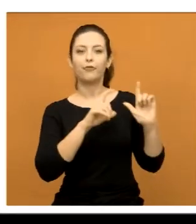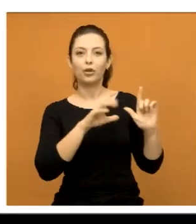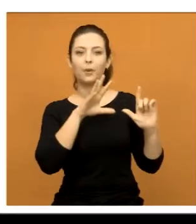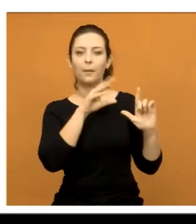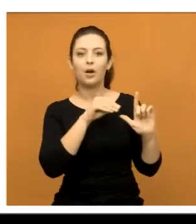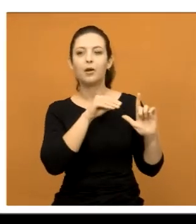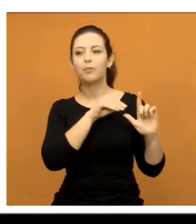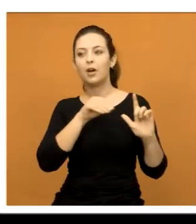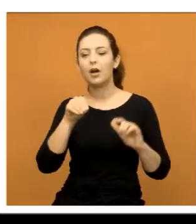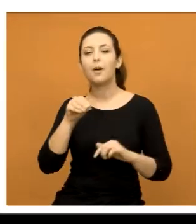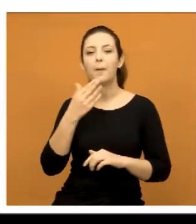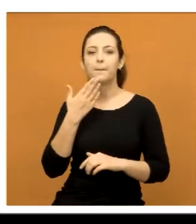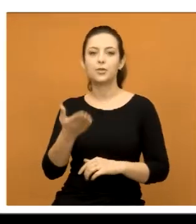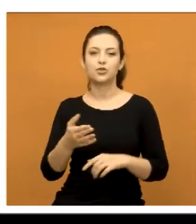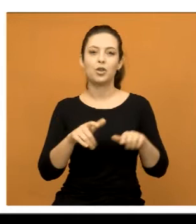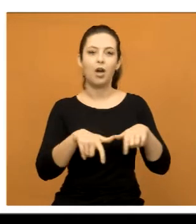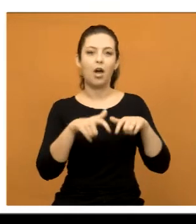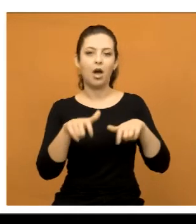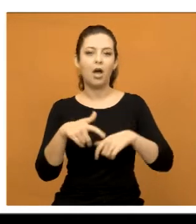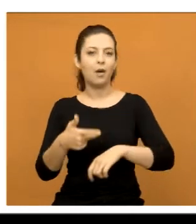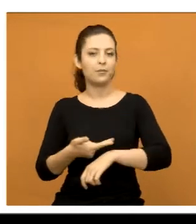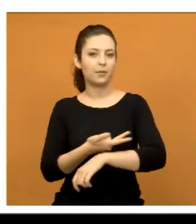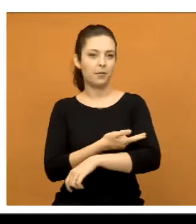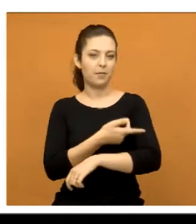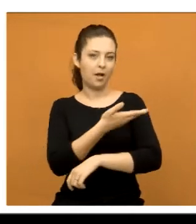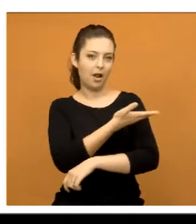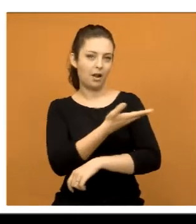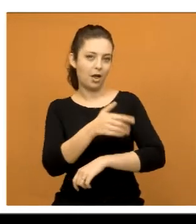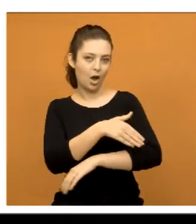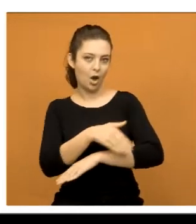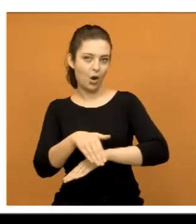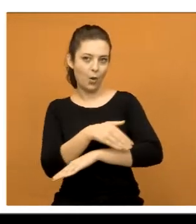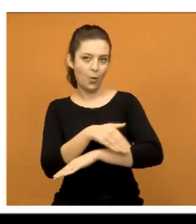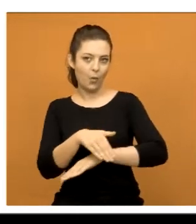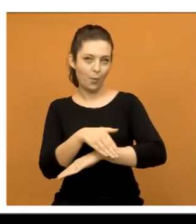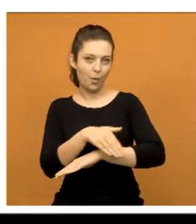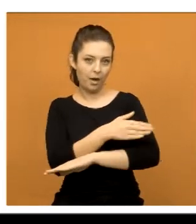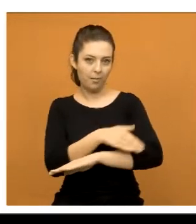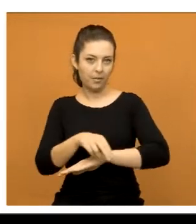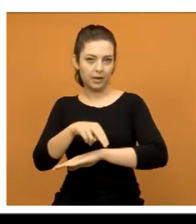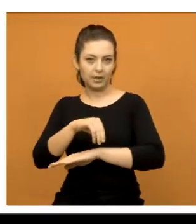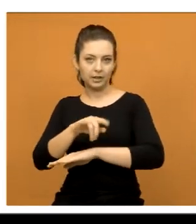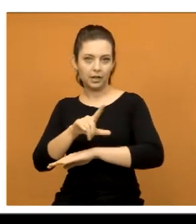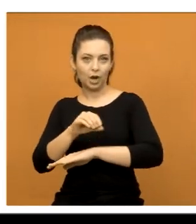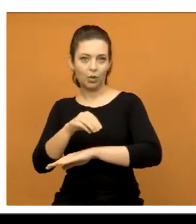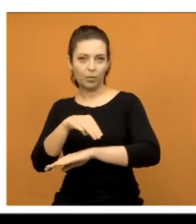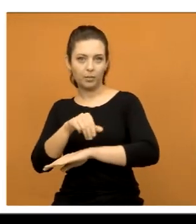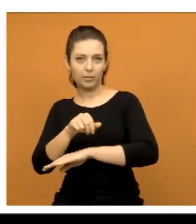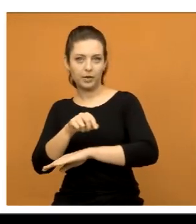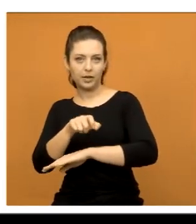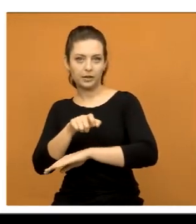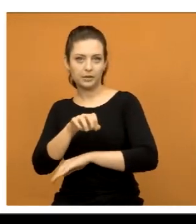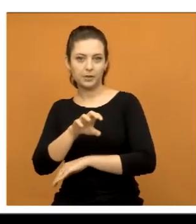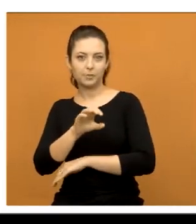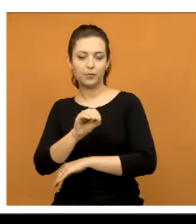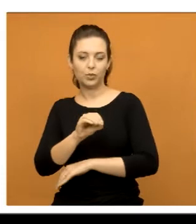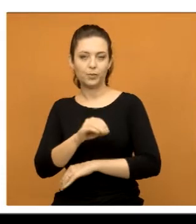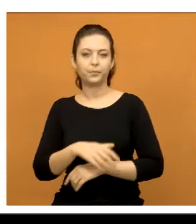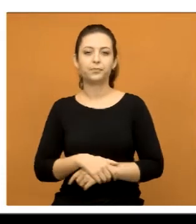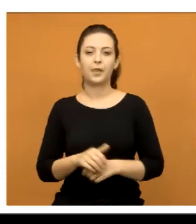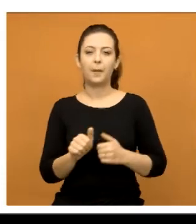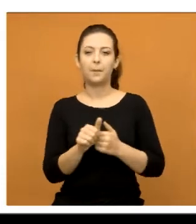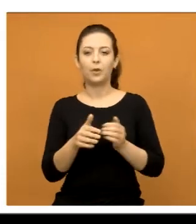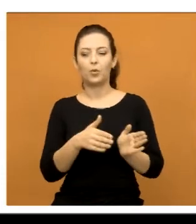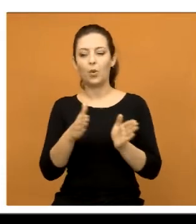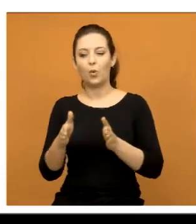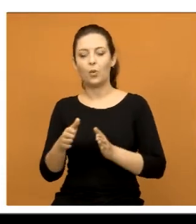fui lá para o SAI para fazer essa capina ali na rua, na avenida Nilo Máximo, indo para a cidade de Salvador, indo